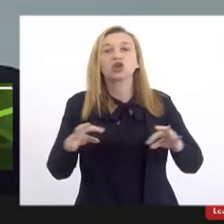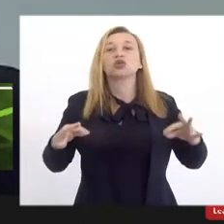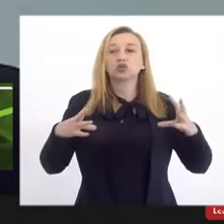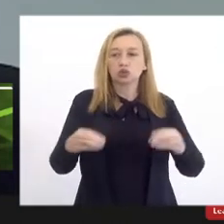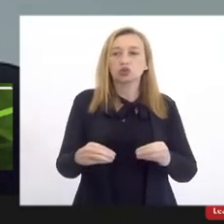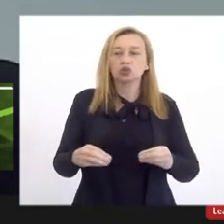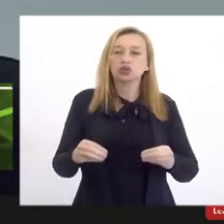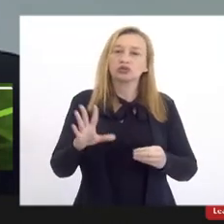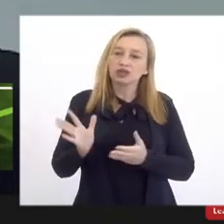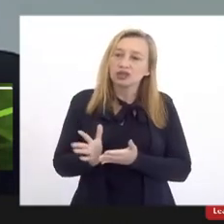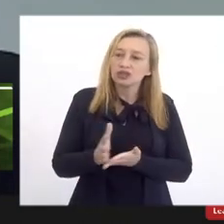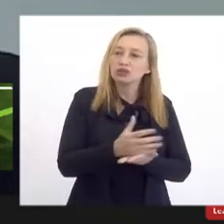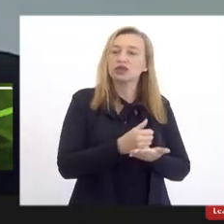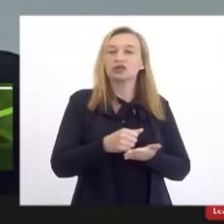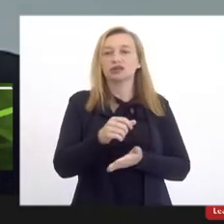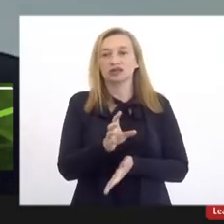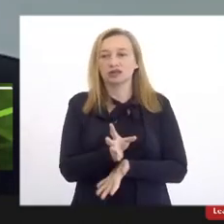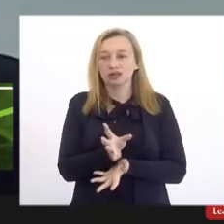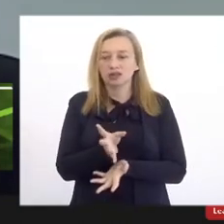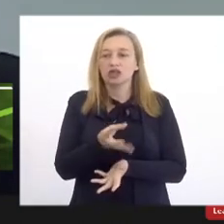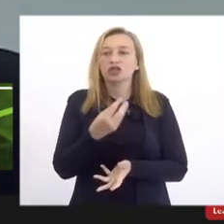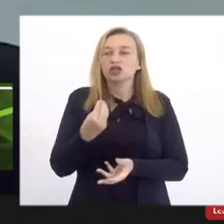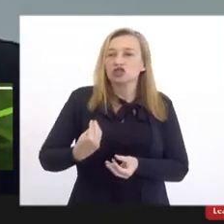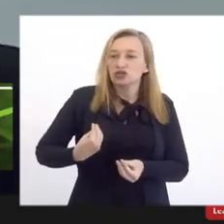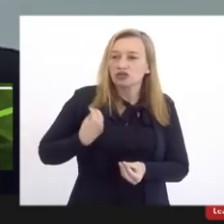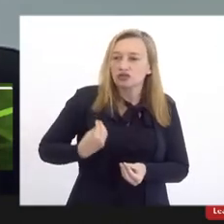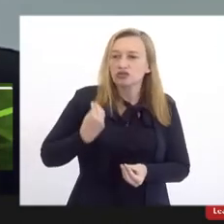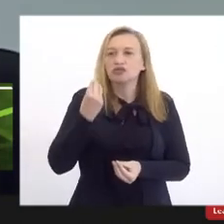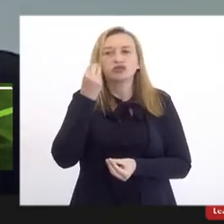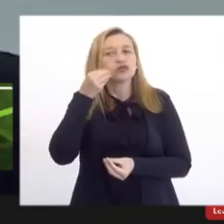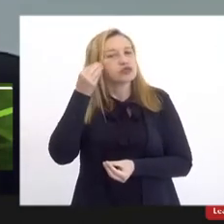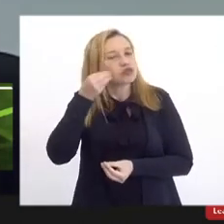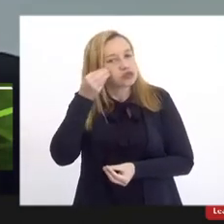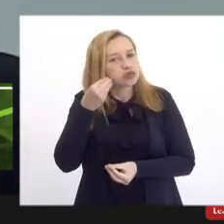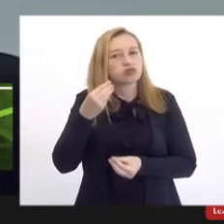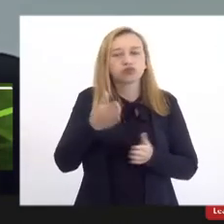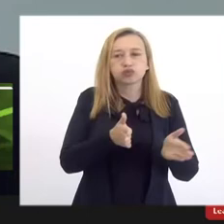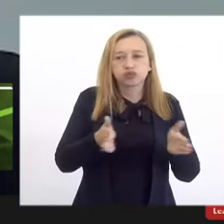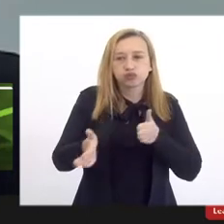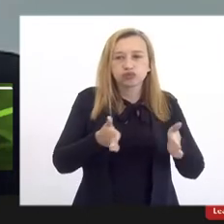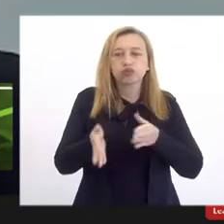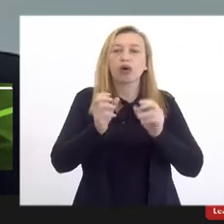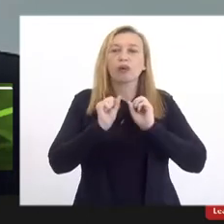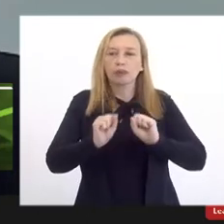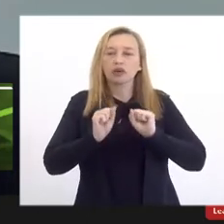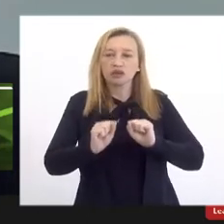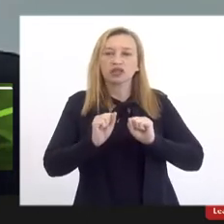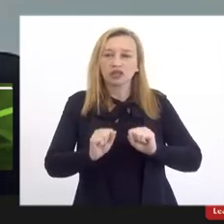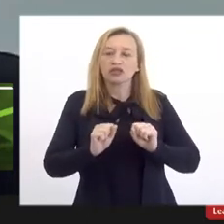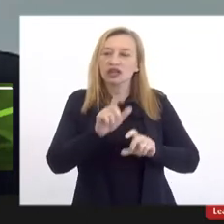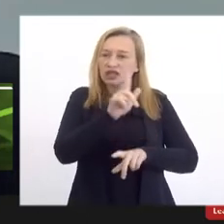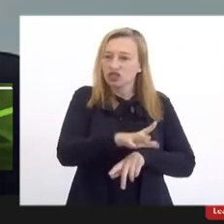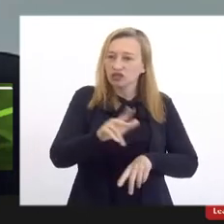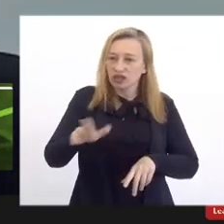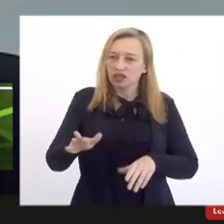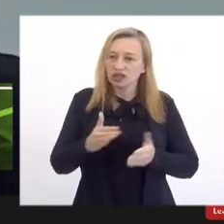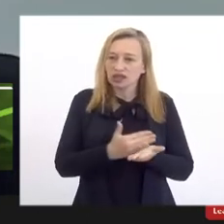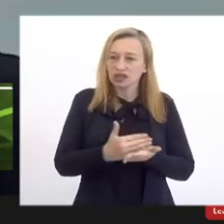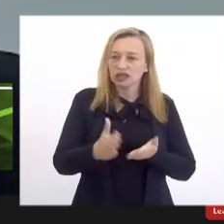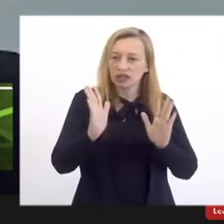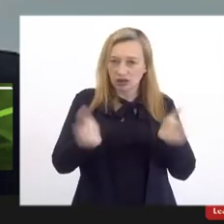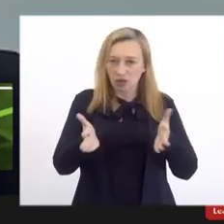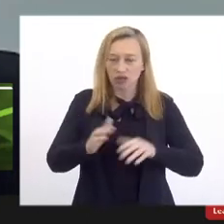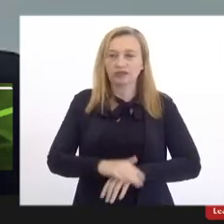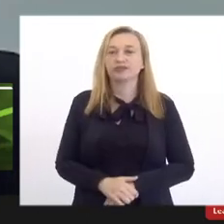vocês acumularam como vivência durante todo esse período para poder fazer a diferença a partir de agora.